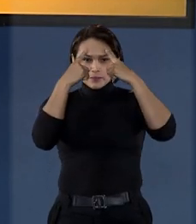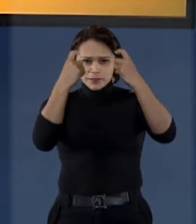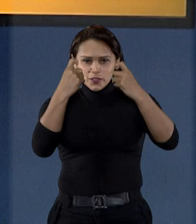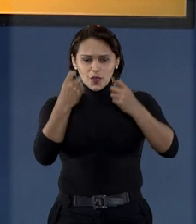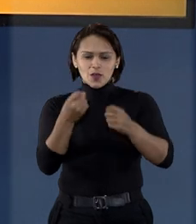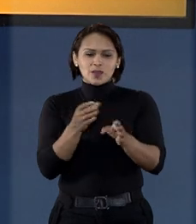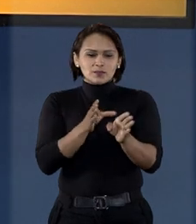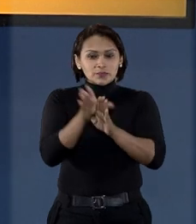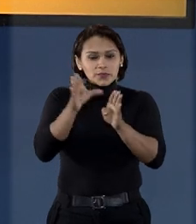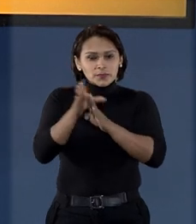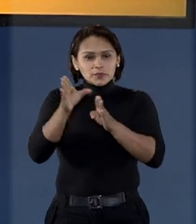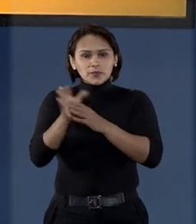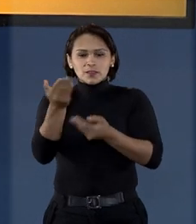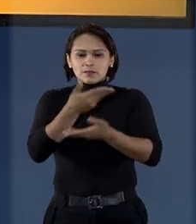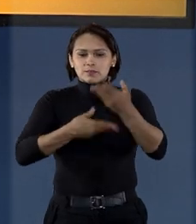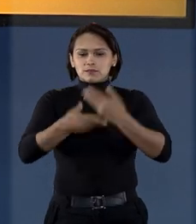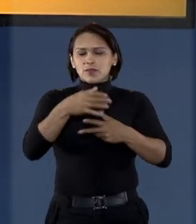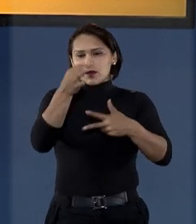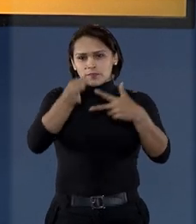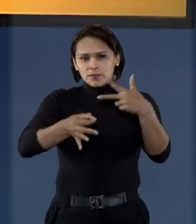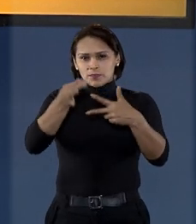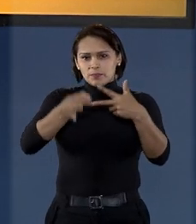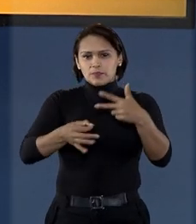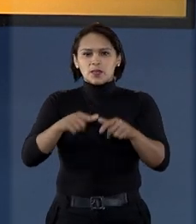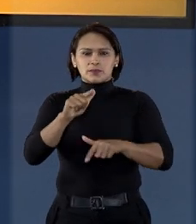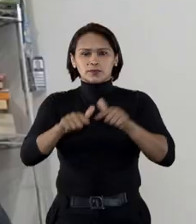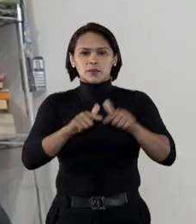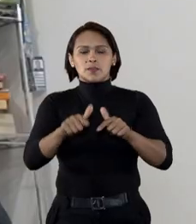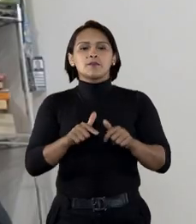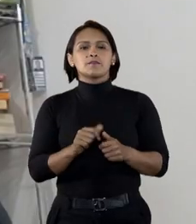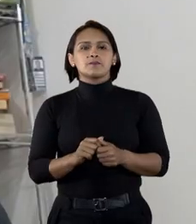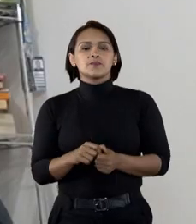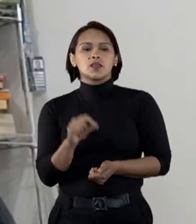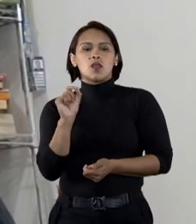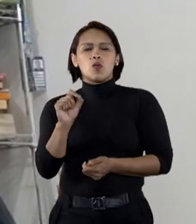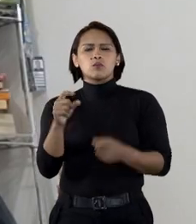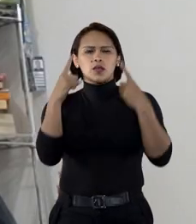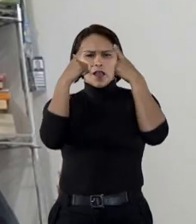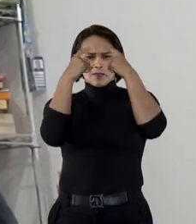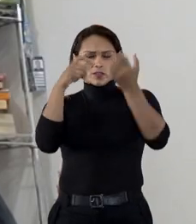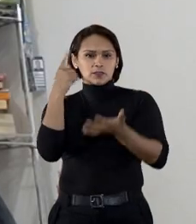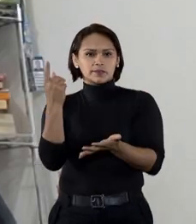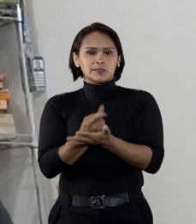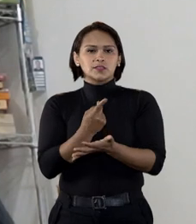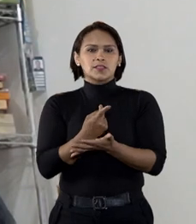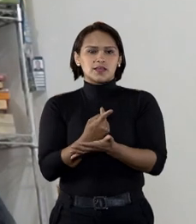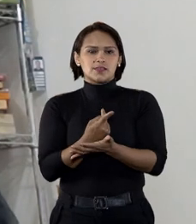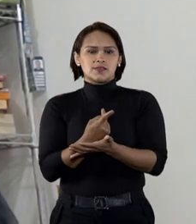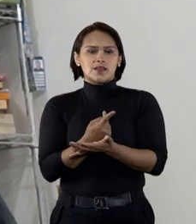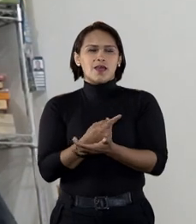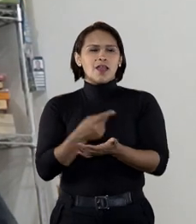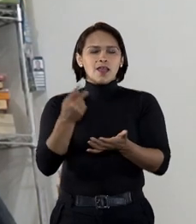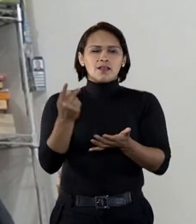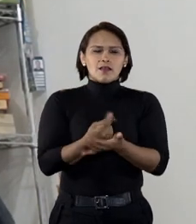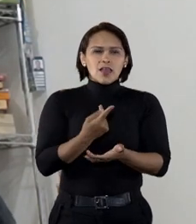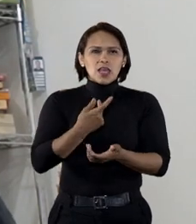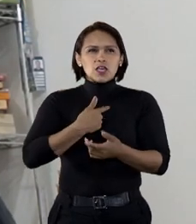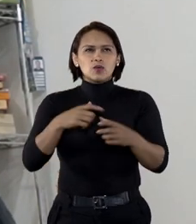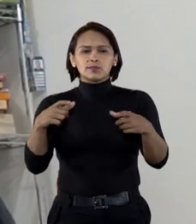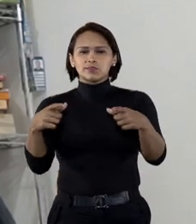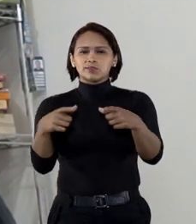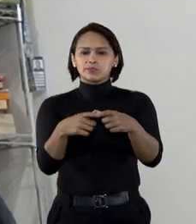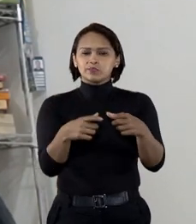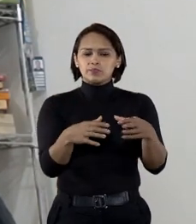violência, contribuindo para as ações do poder público. Onde essa violência ocorre, geralmente ela ocorre nas